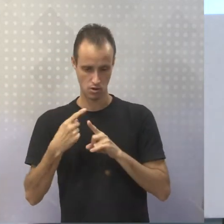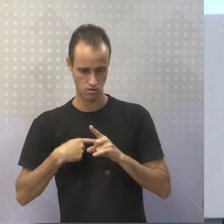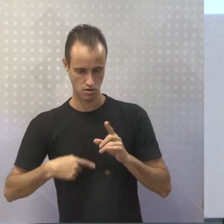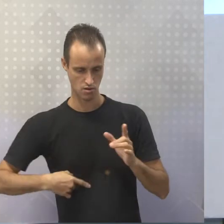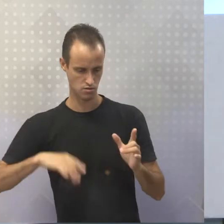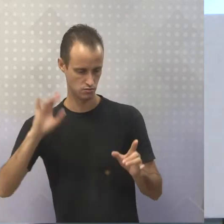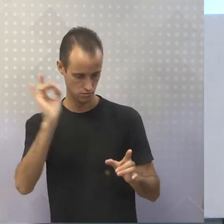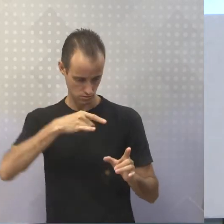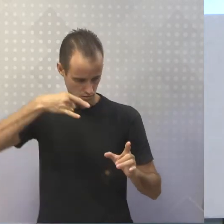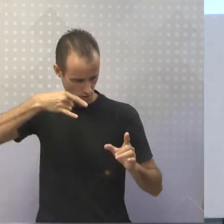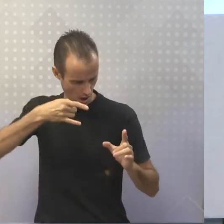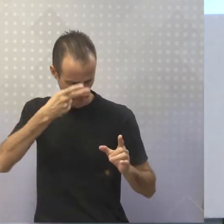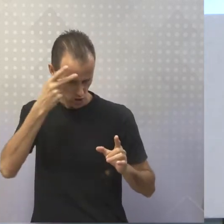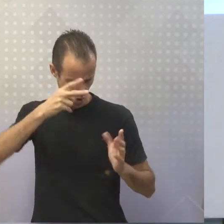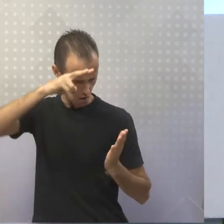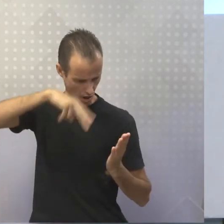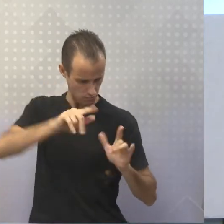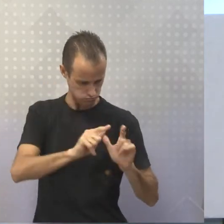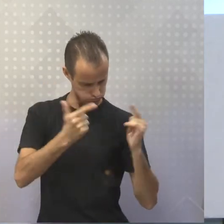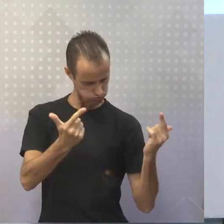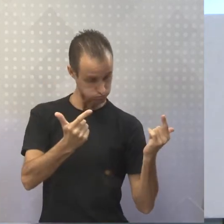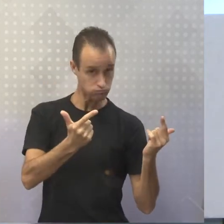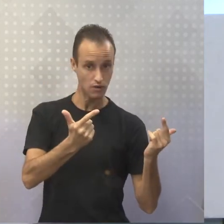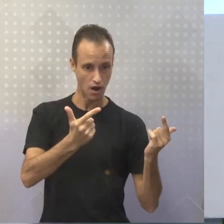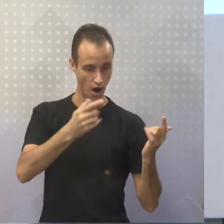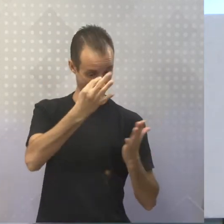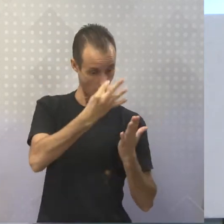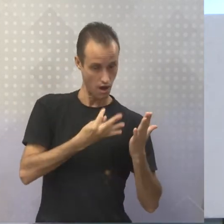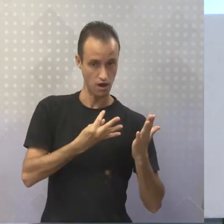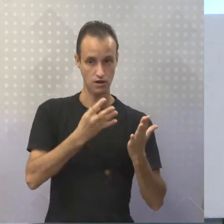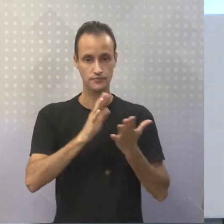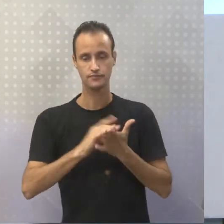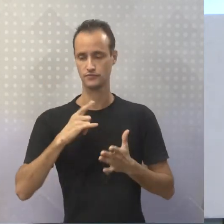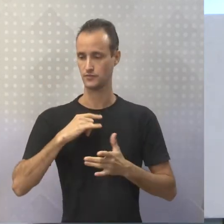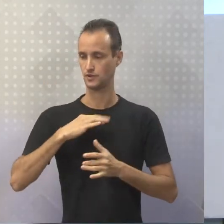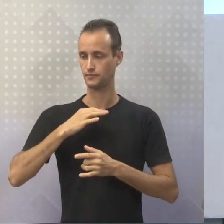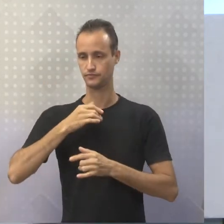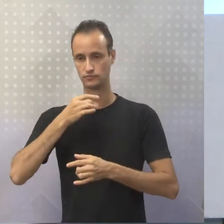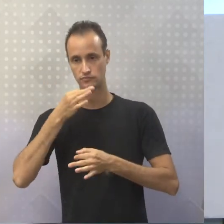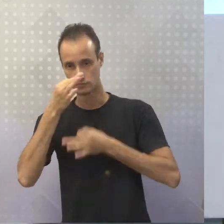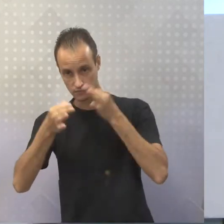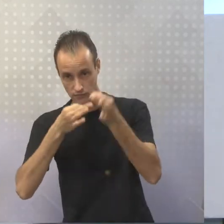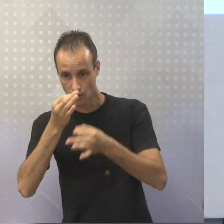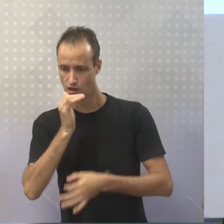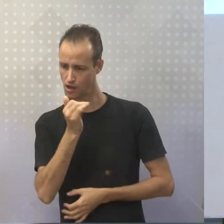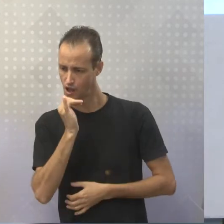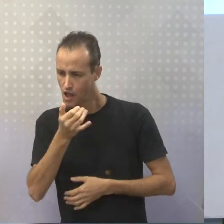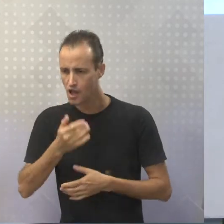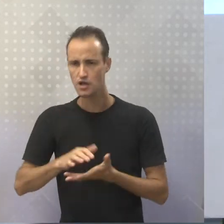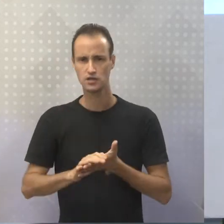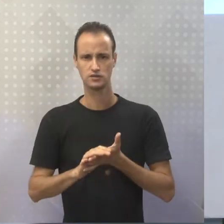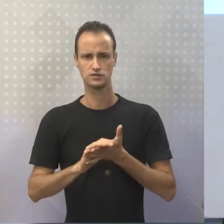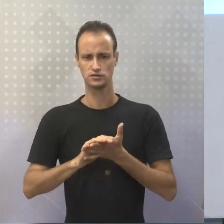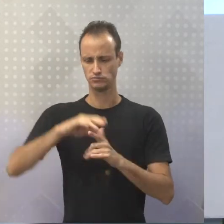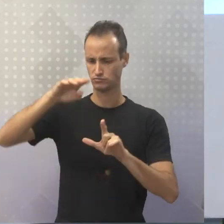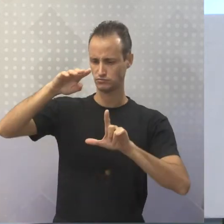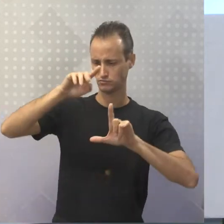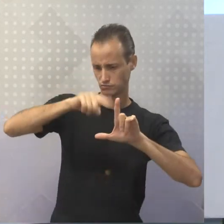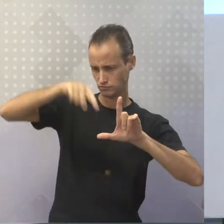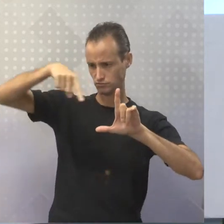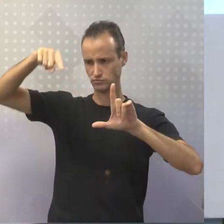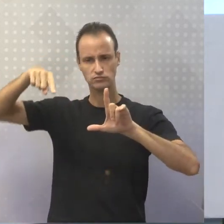ler aquele texto. Então, gente vai ter relatos, exposições, depoimentos, gráficos e